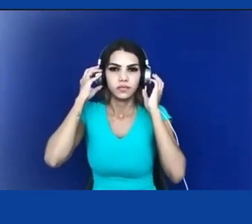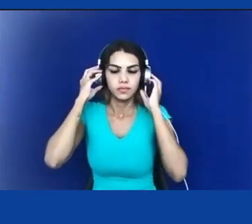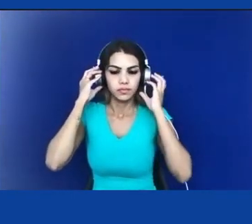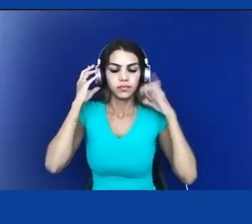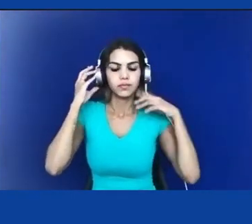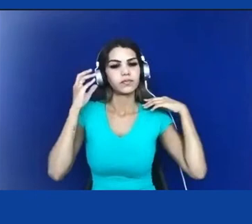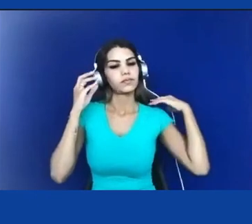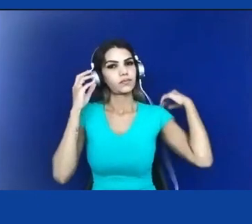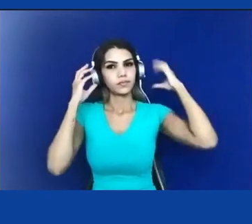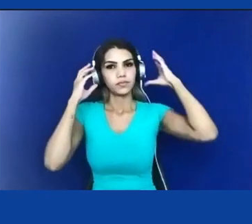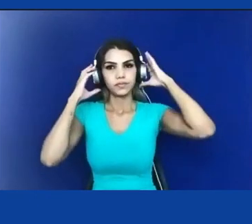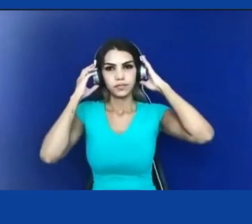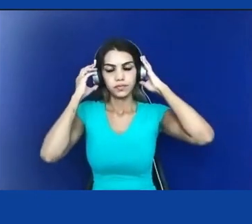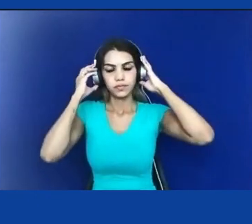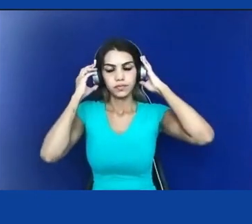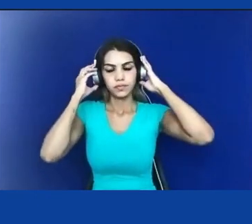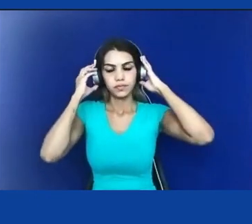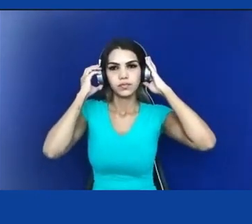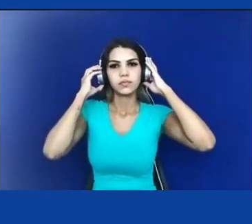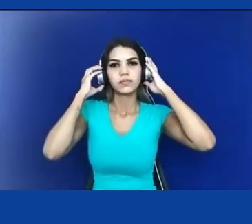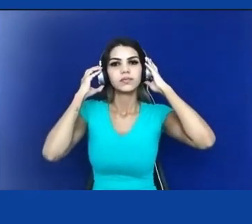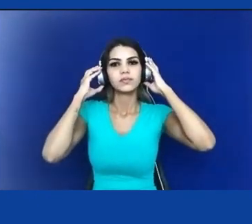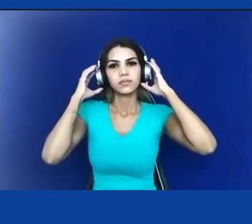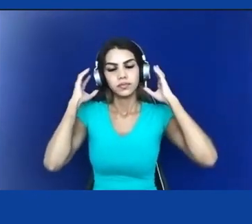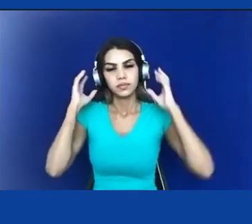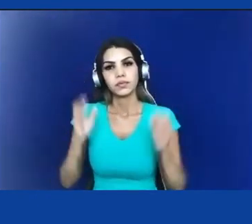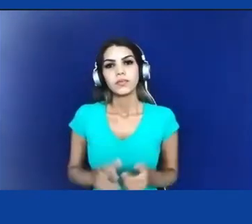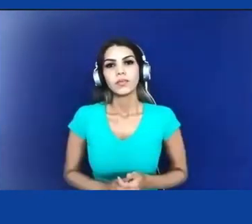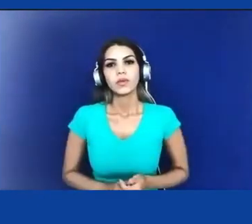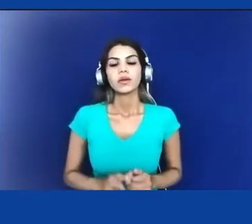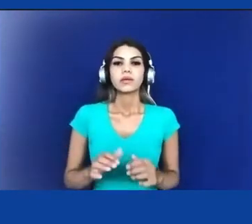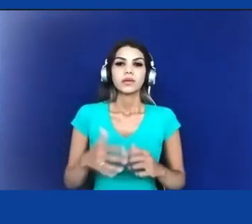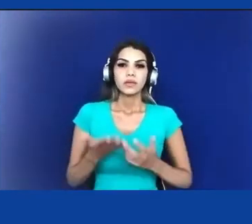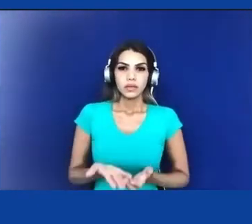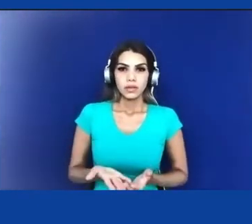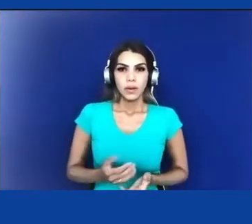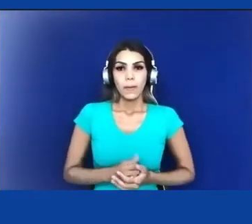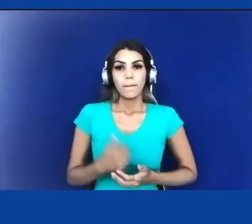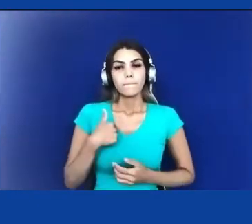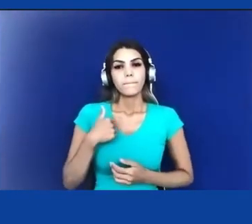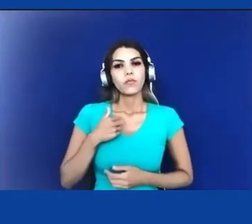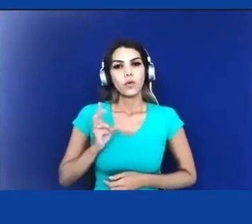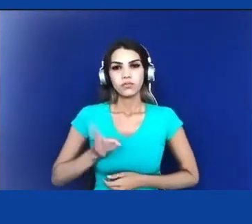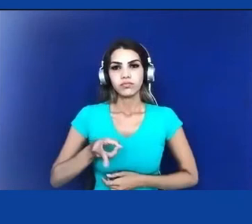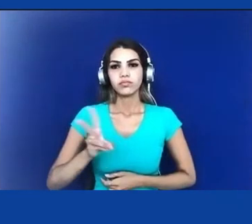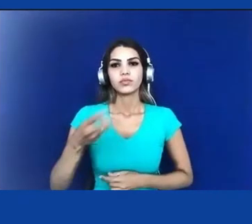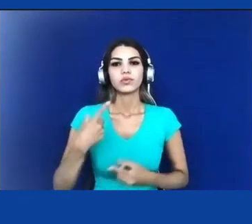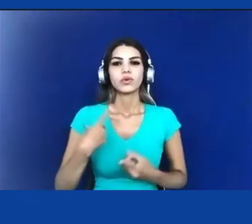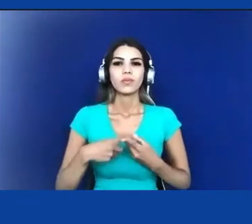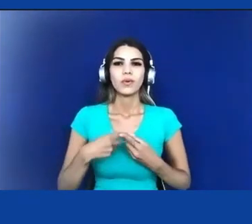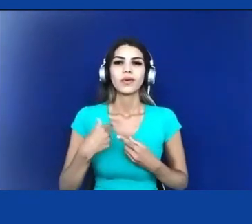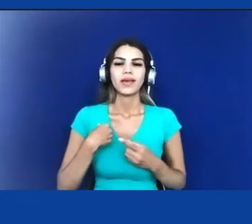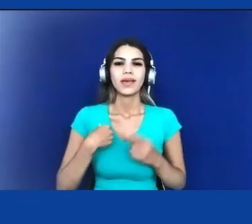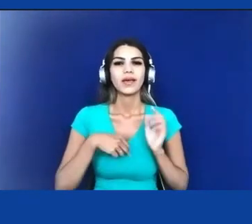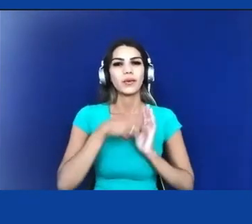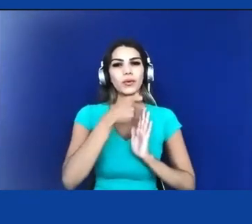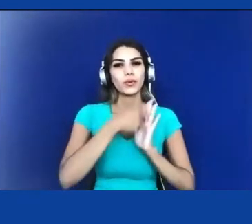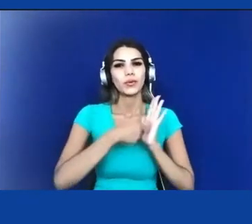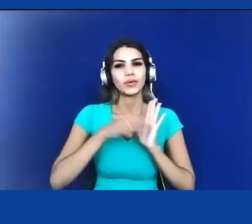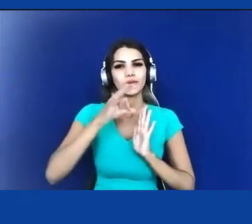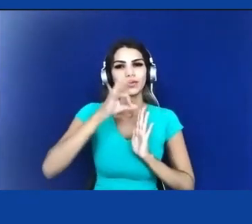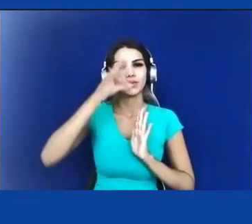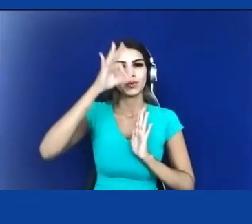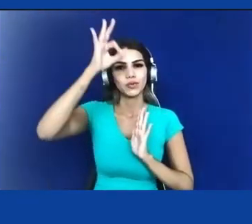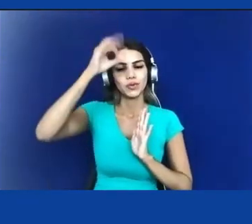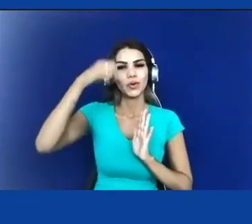forma muito legítima Bom eu vou avançar porque eu fiz um texto bastante extenso então eu vou procurar